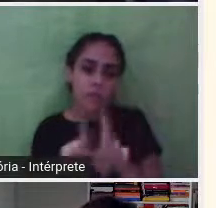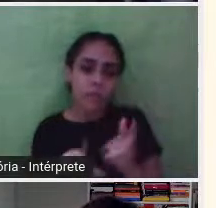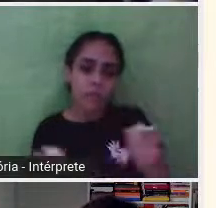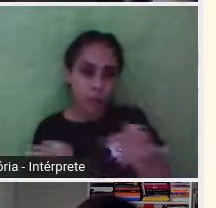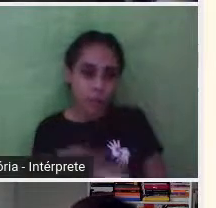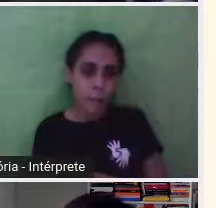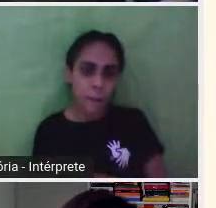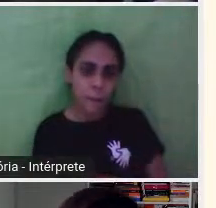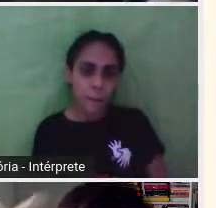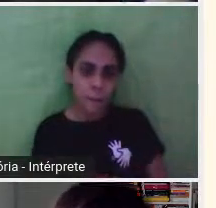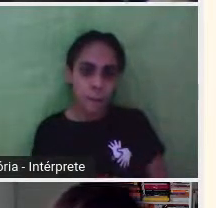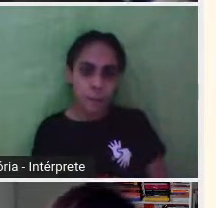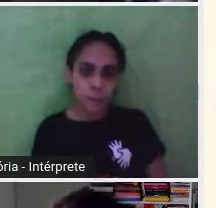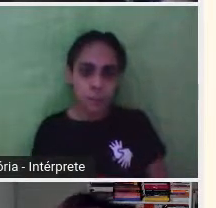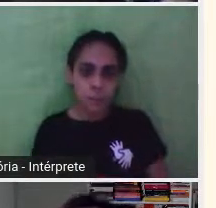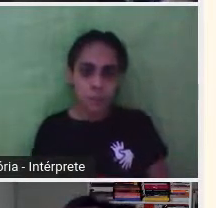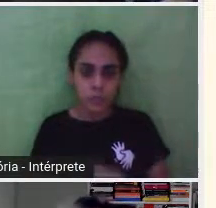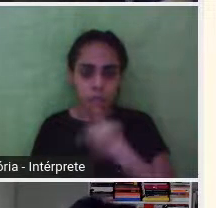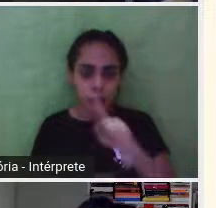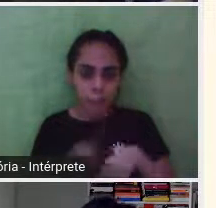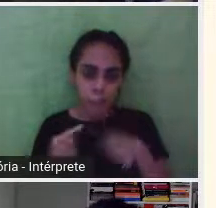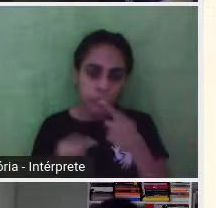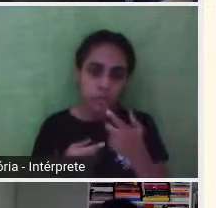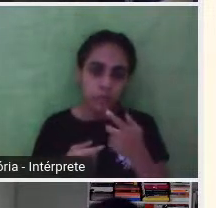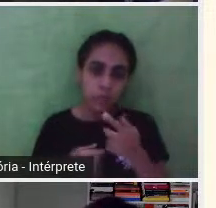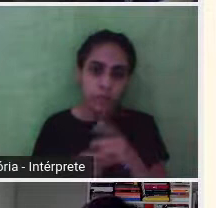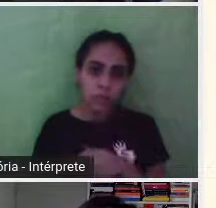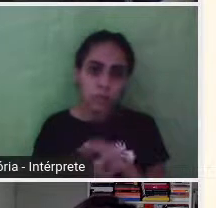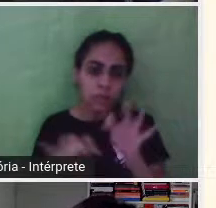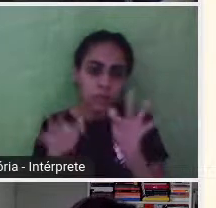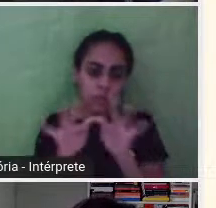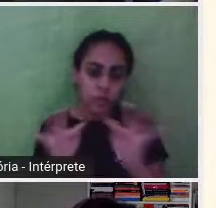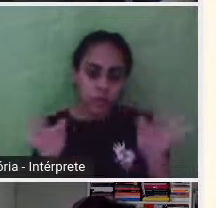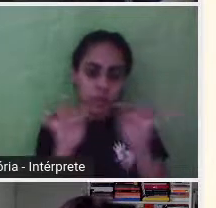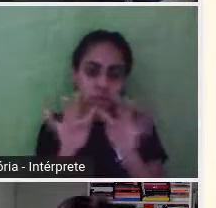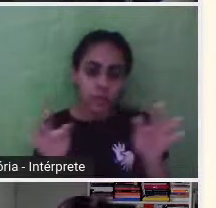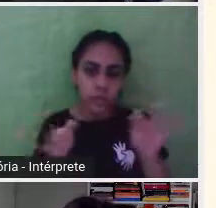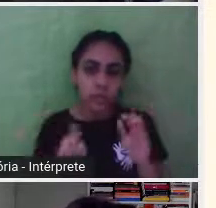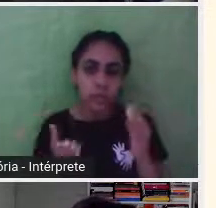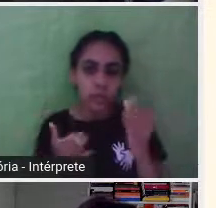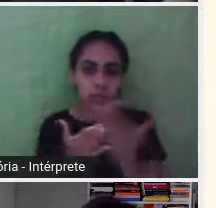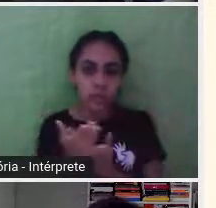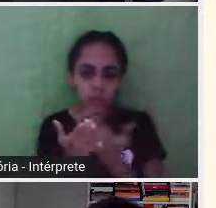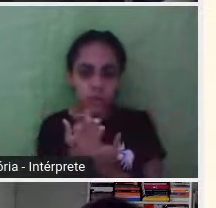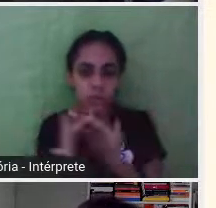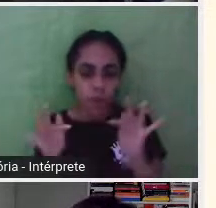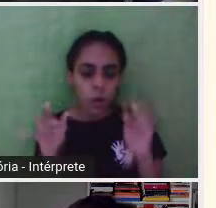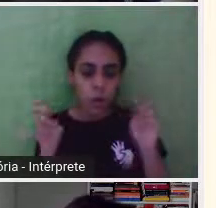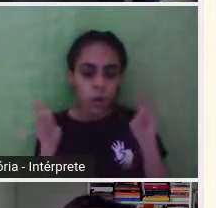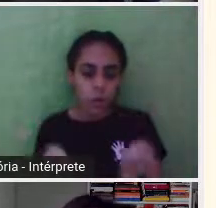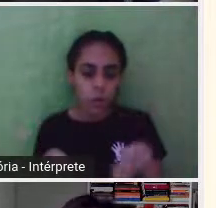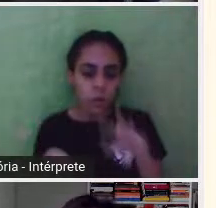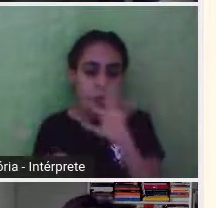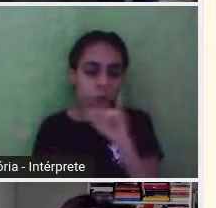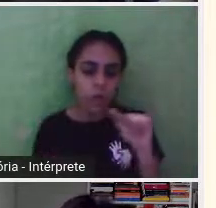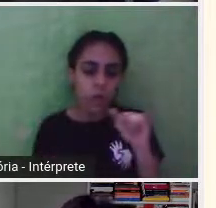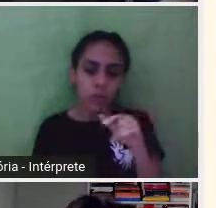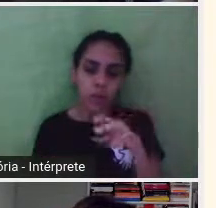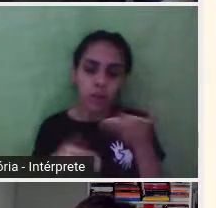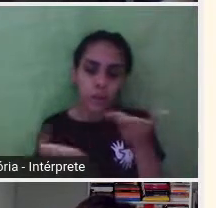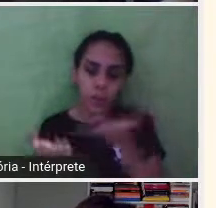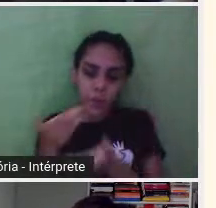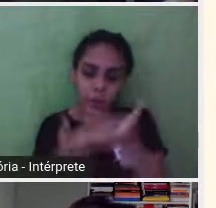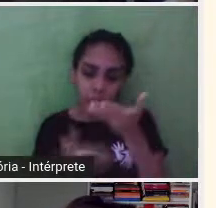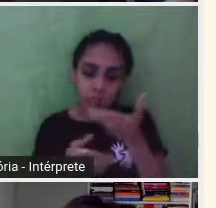É, mas essas são curtinhas, a gente vai logo ao próximo, vai só uma frase do livro para concluir nessa conversa, essa